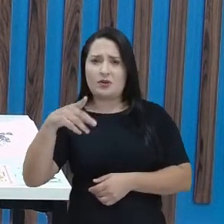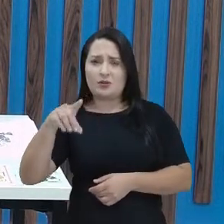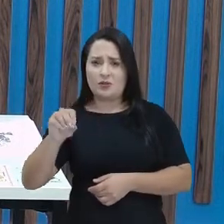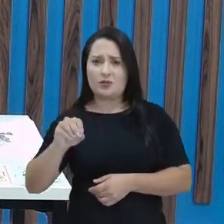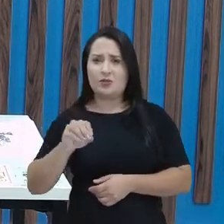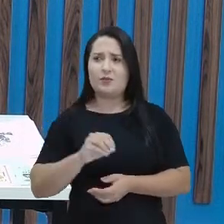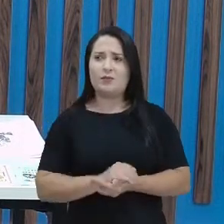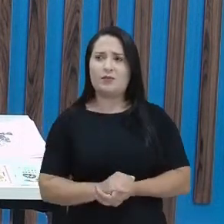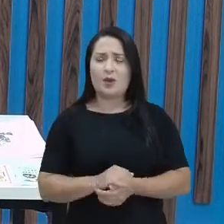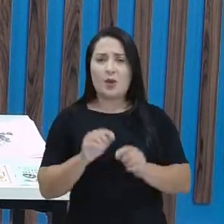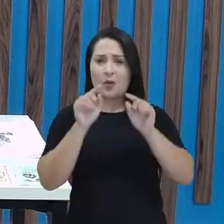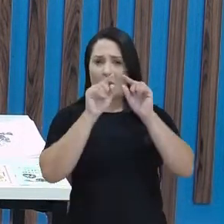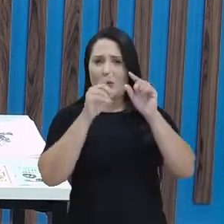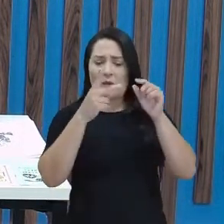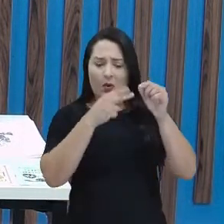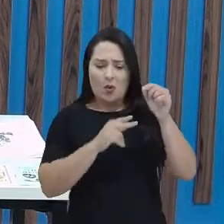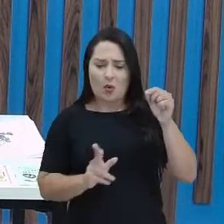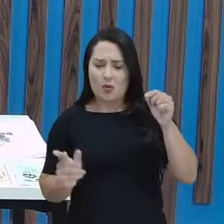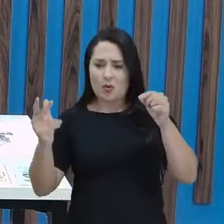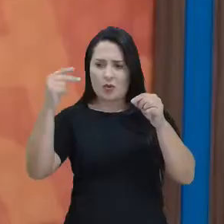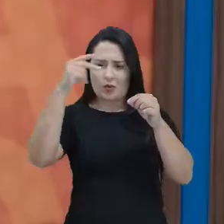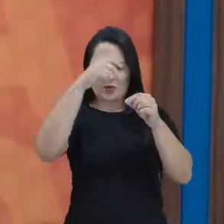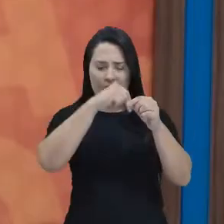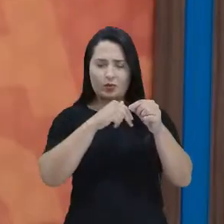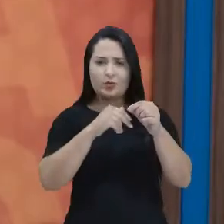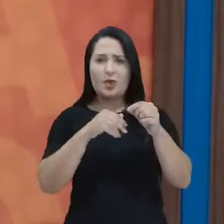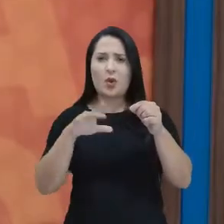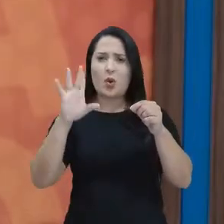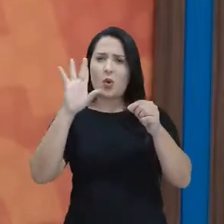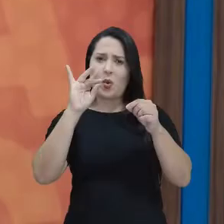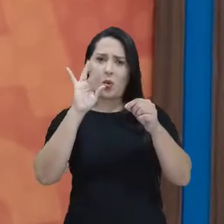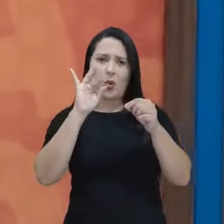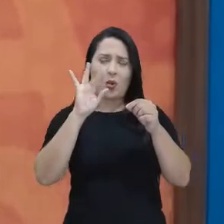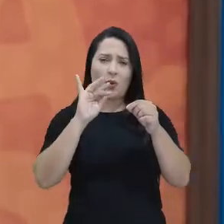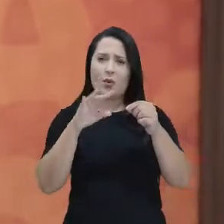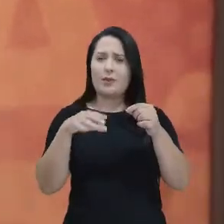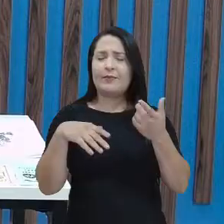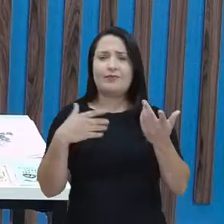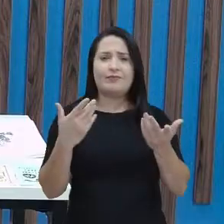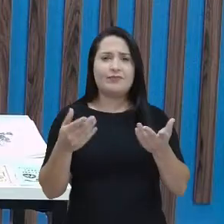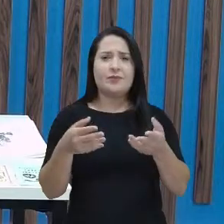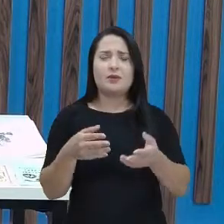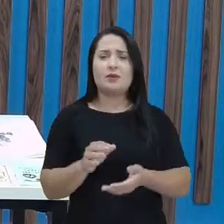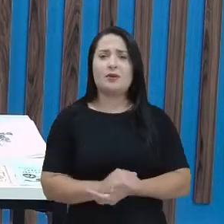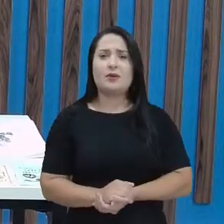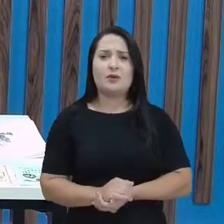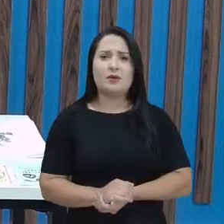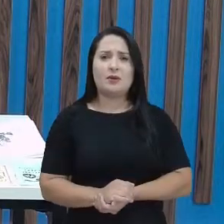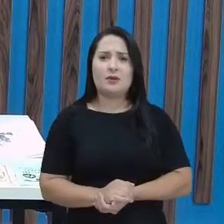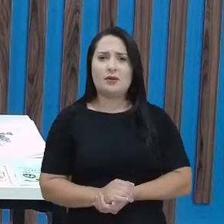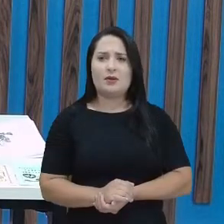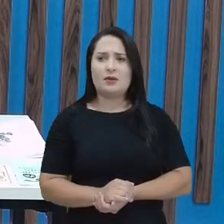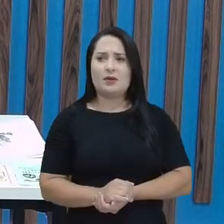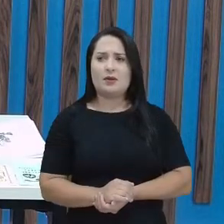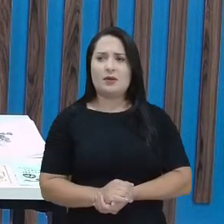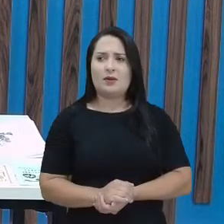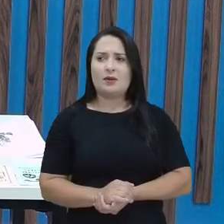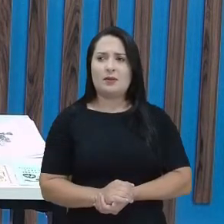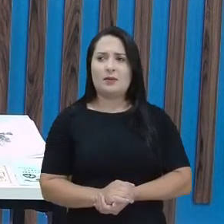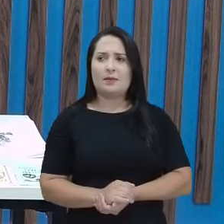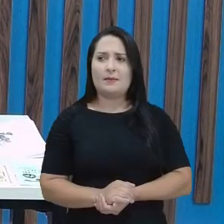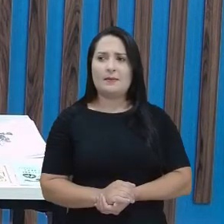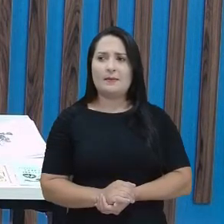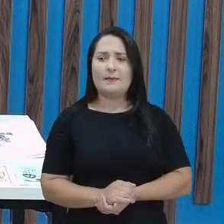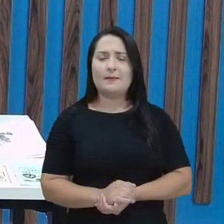Colei, certo? Pode ser com cola de isopor, cola de silicone. Eu colei em um pratinho, um